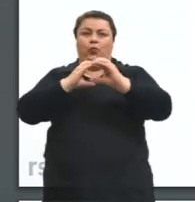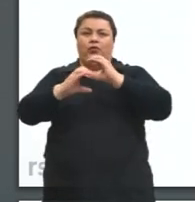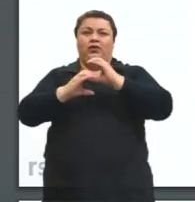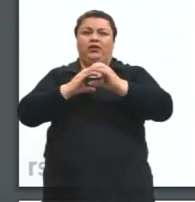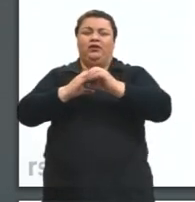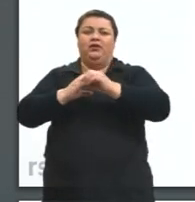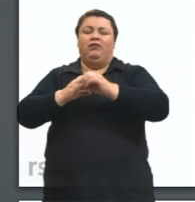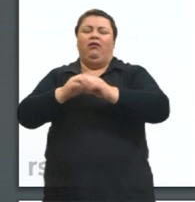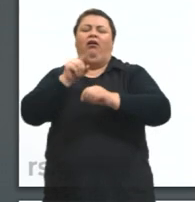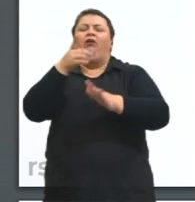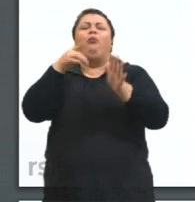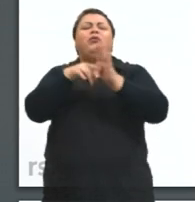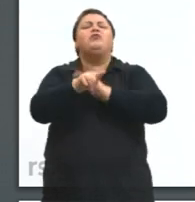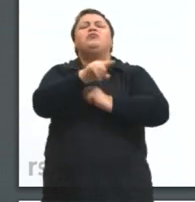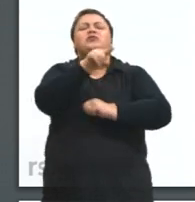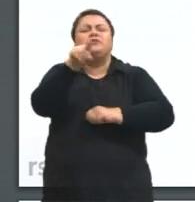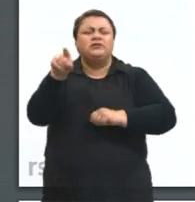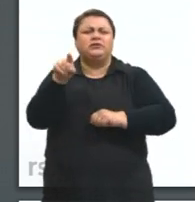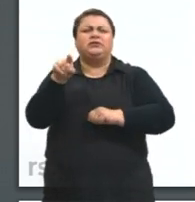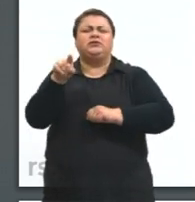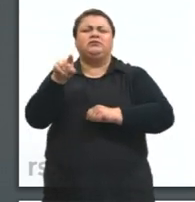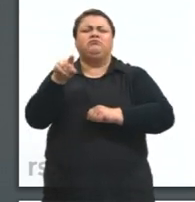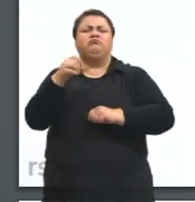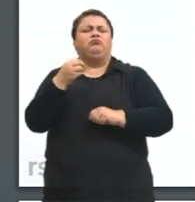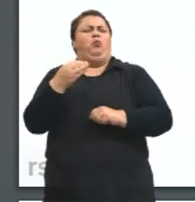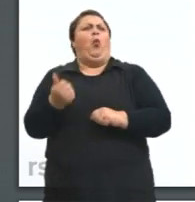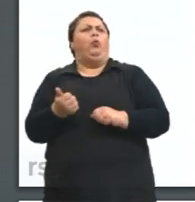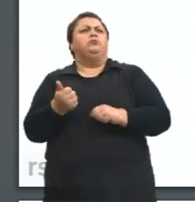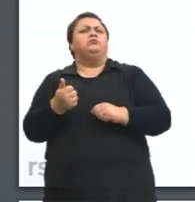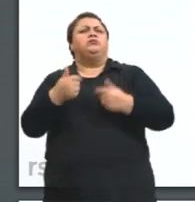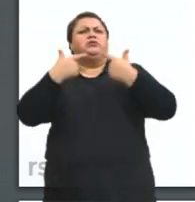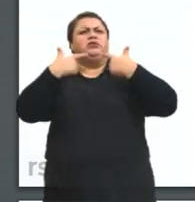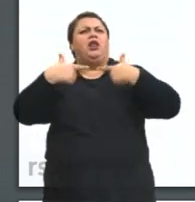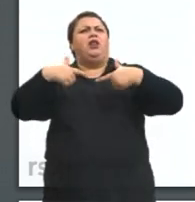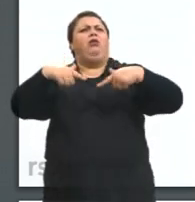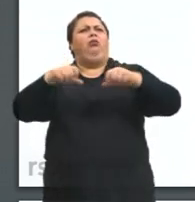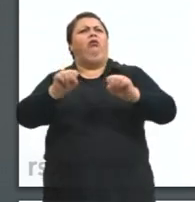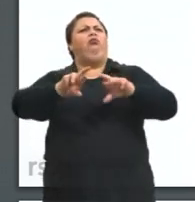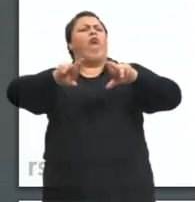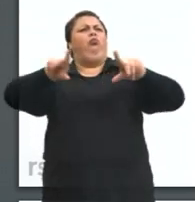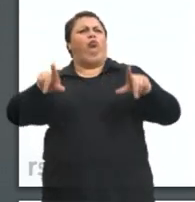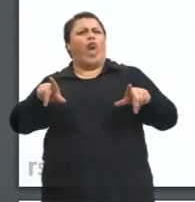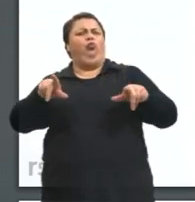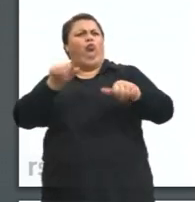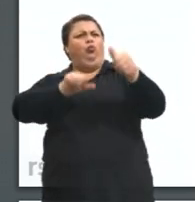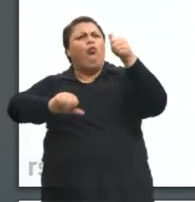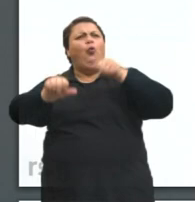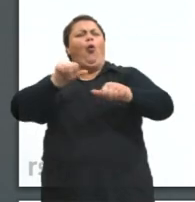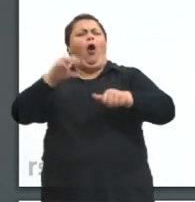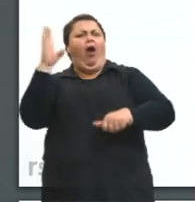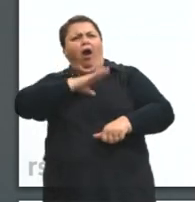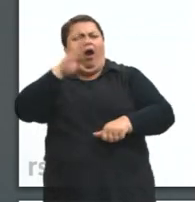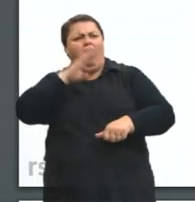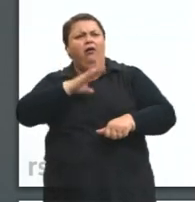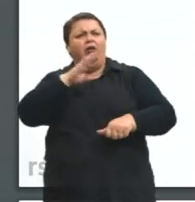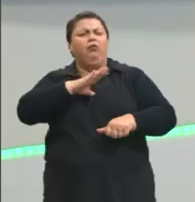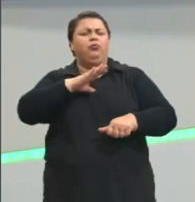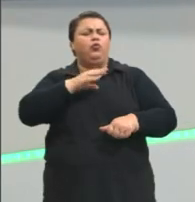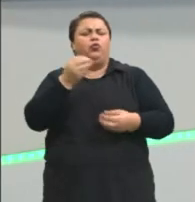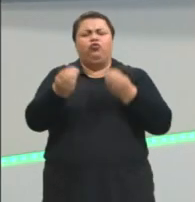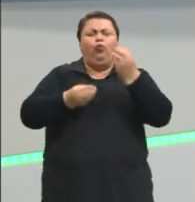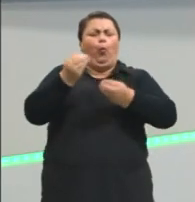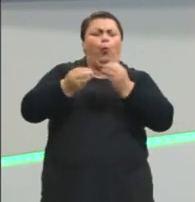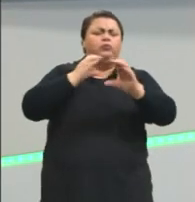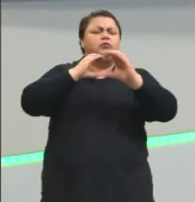E daí eu pergunto para vocês. Bom, se a linguagem mudou de maneira tão rápida, se a maneira como a gente se